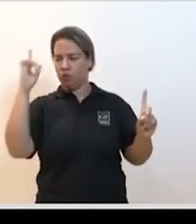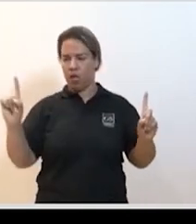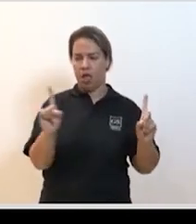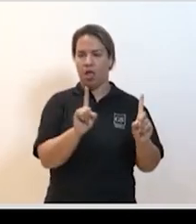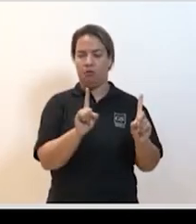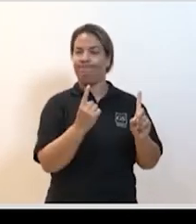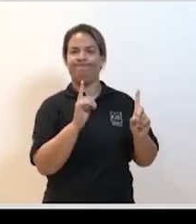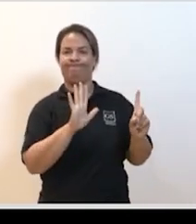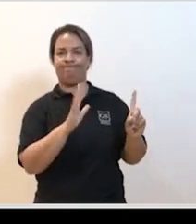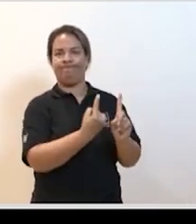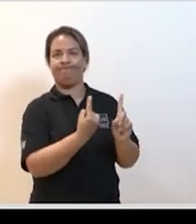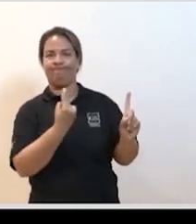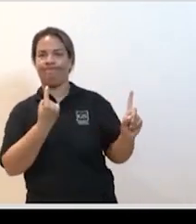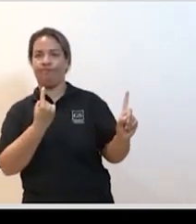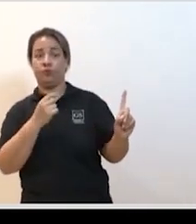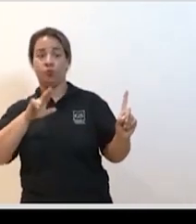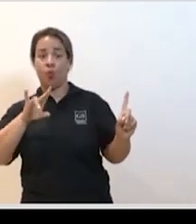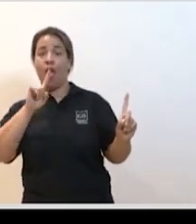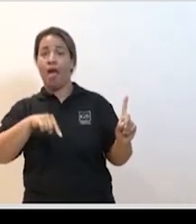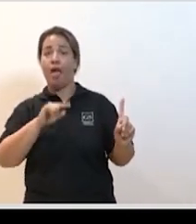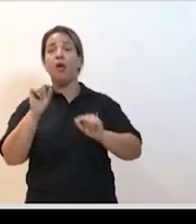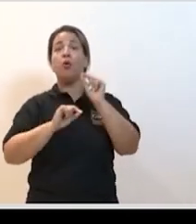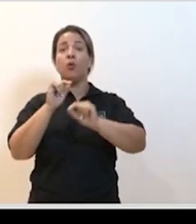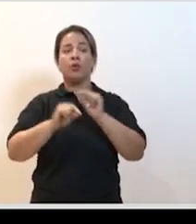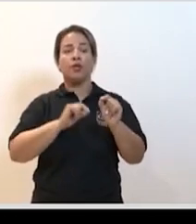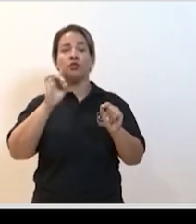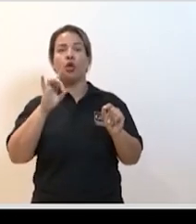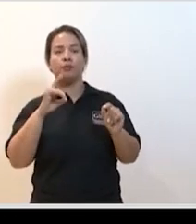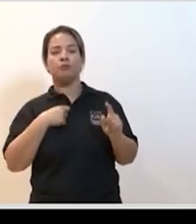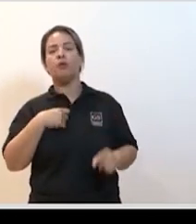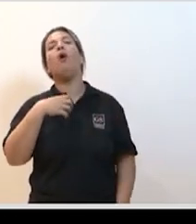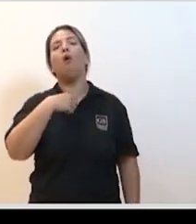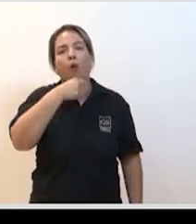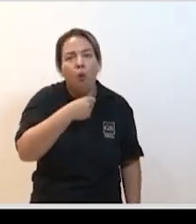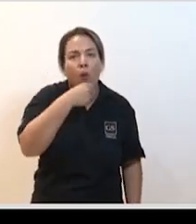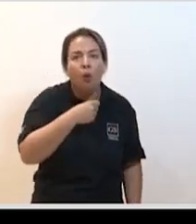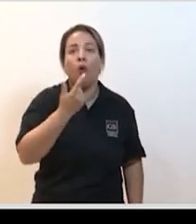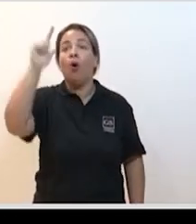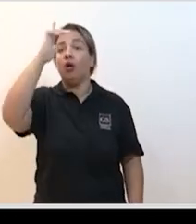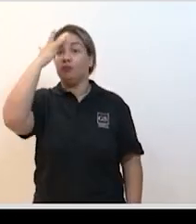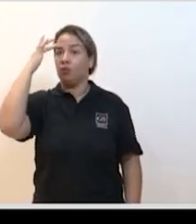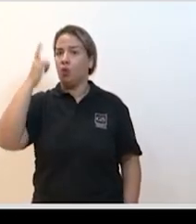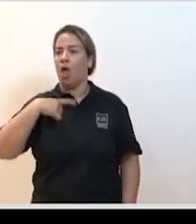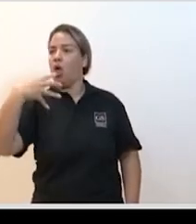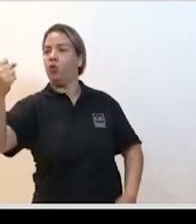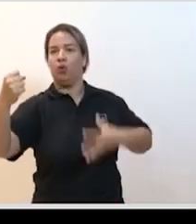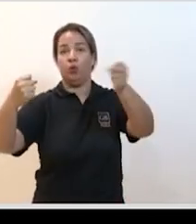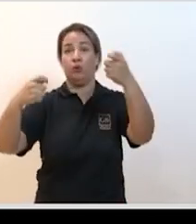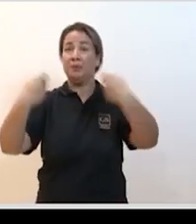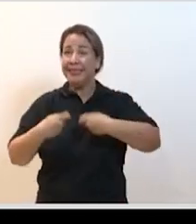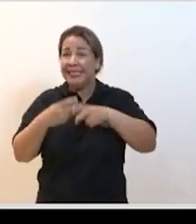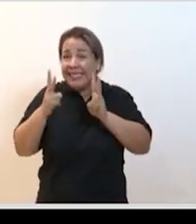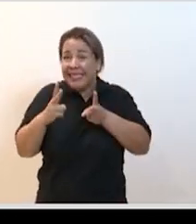não está na proximidade no alvo de uma secreção respiratória de uma outra pessoa e lavagem das mãos sempre